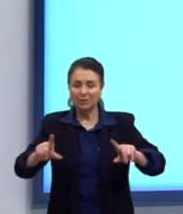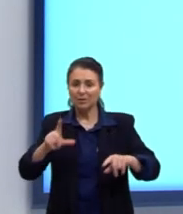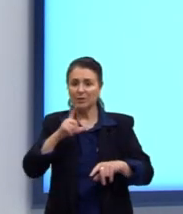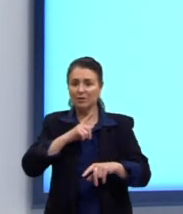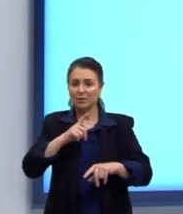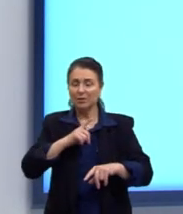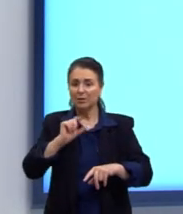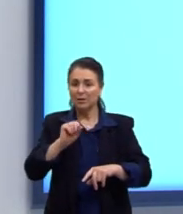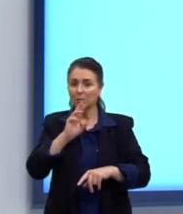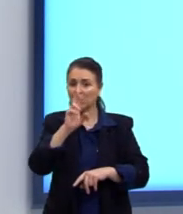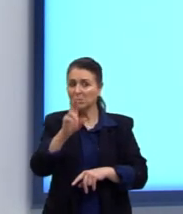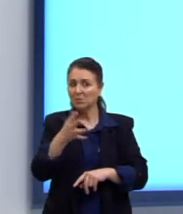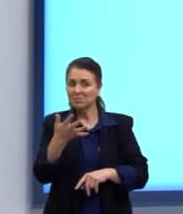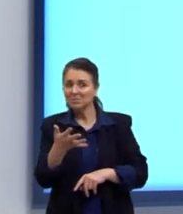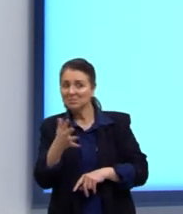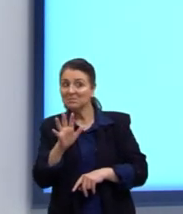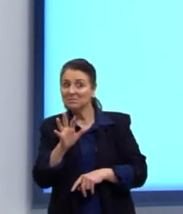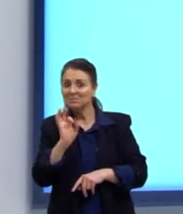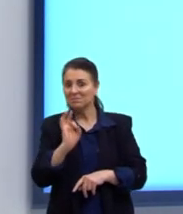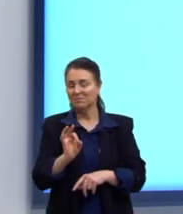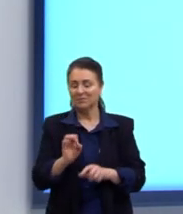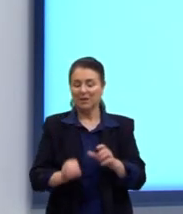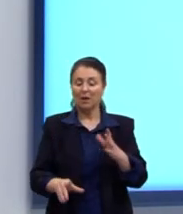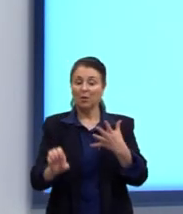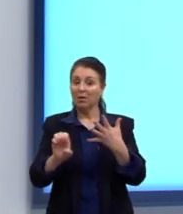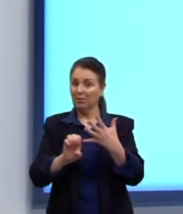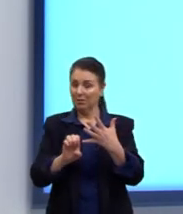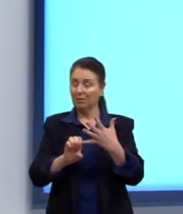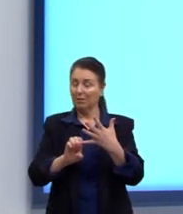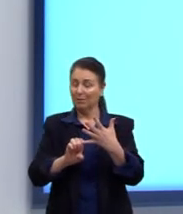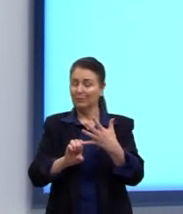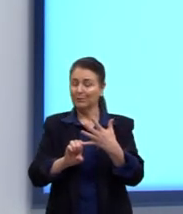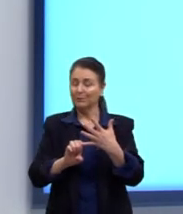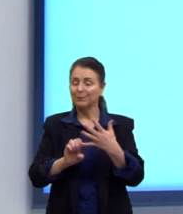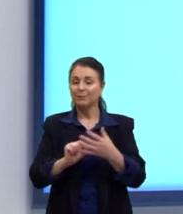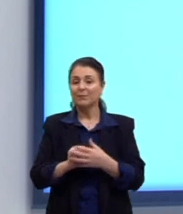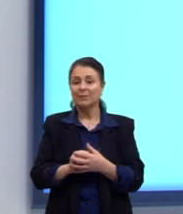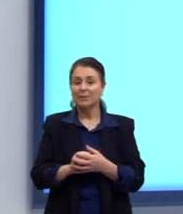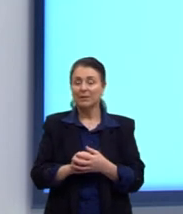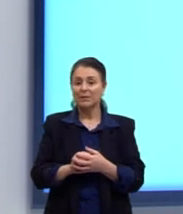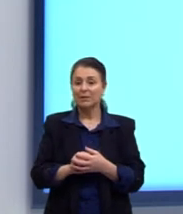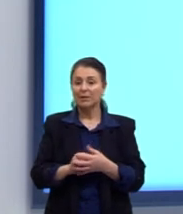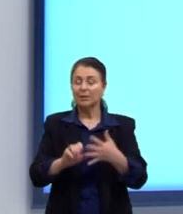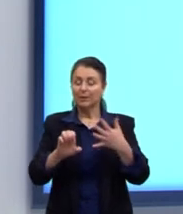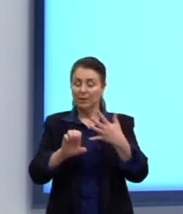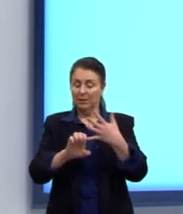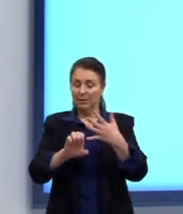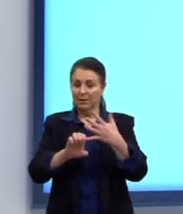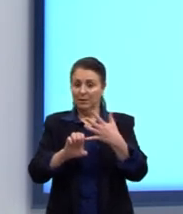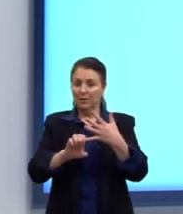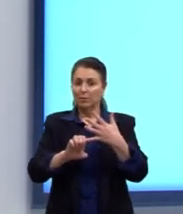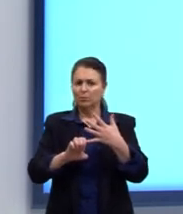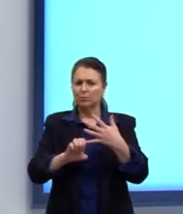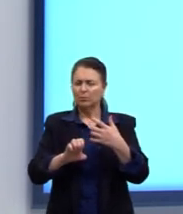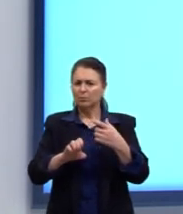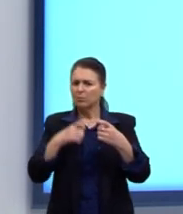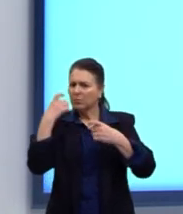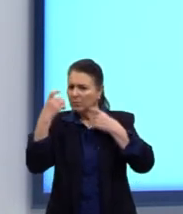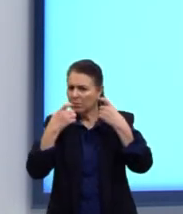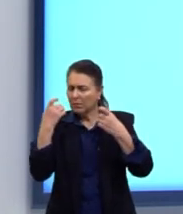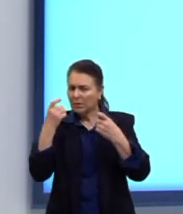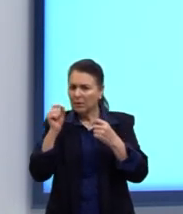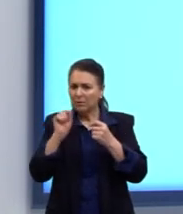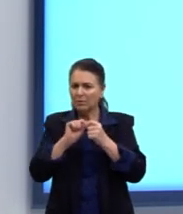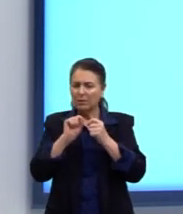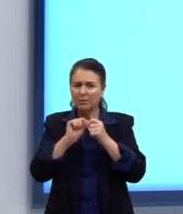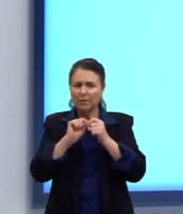o que seria uma resposta correta. Vamos olhar se a letra E também não pode ser. Letra E. Preocupar-se em elaborar